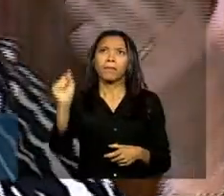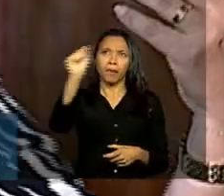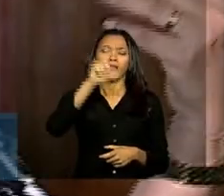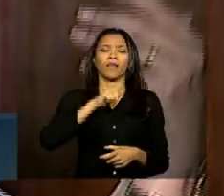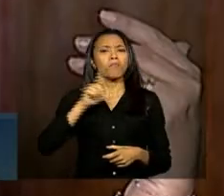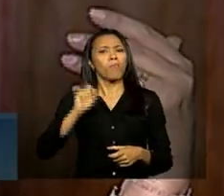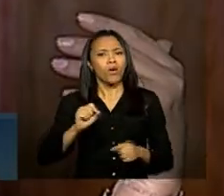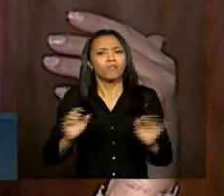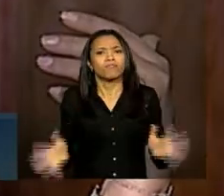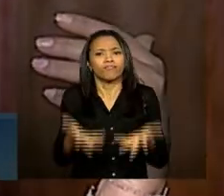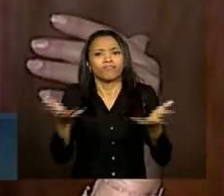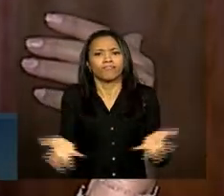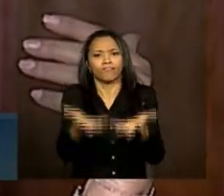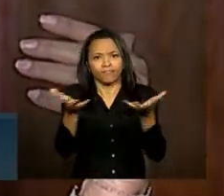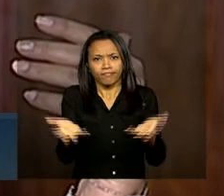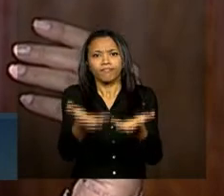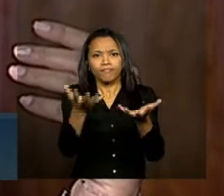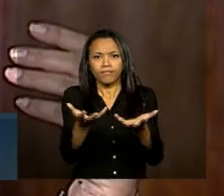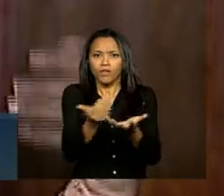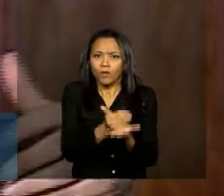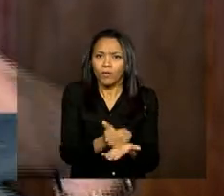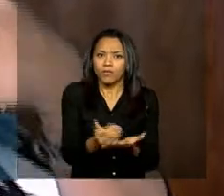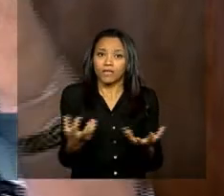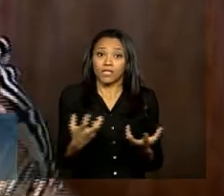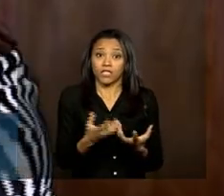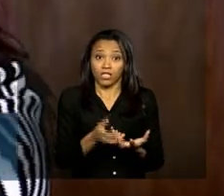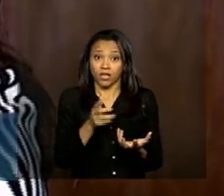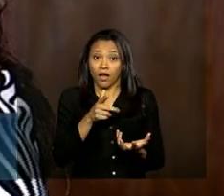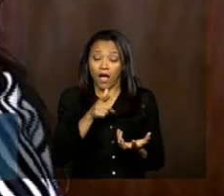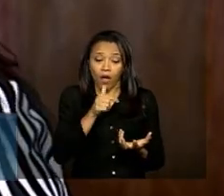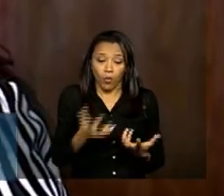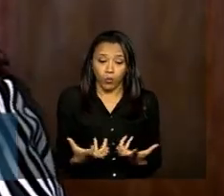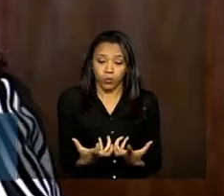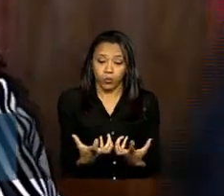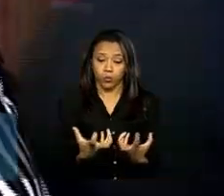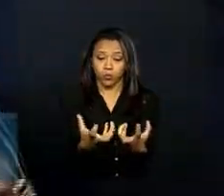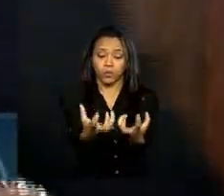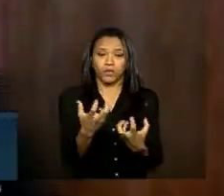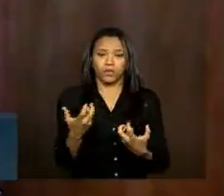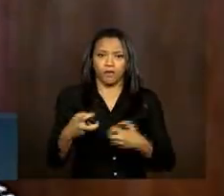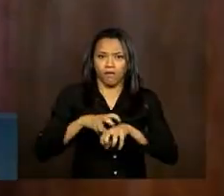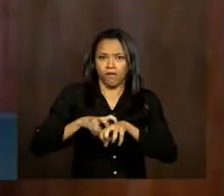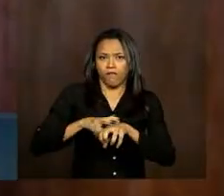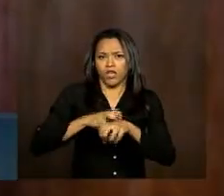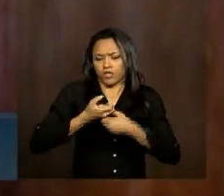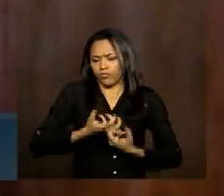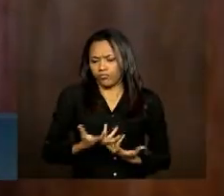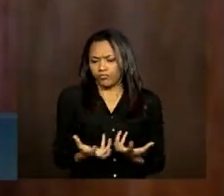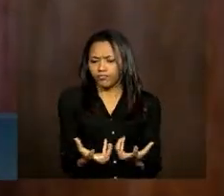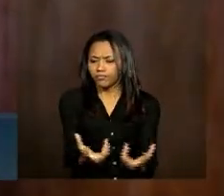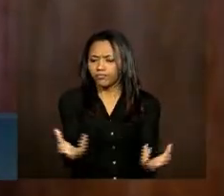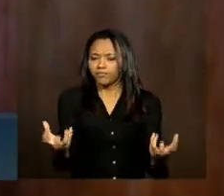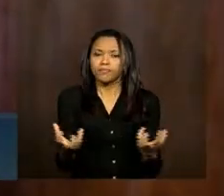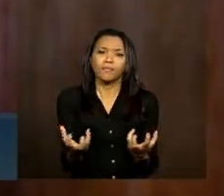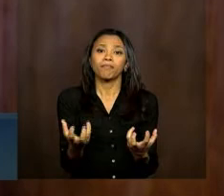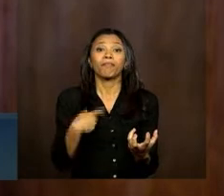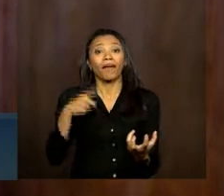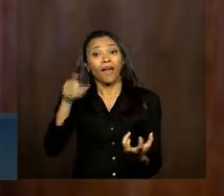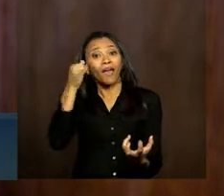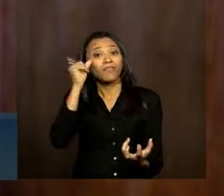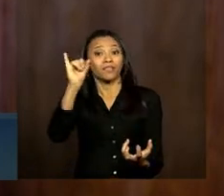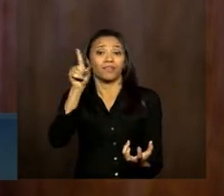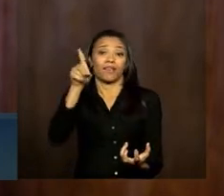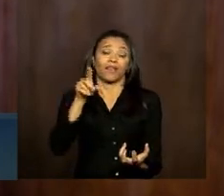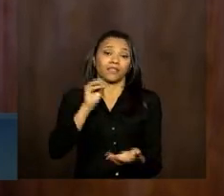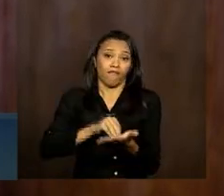principalmente perímetros de irrigação no Nordeste que poderão substituir essa falta no centro do